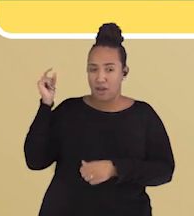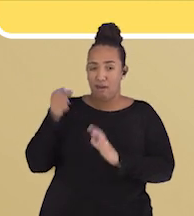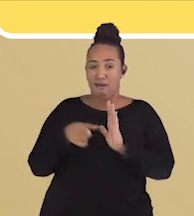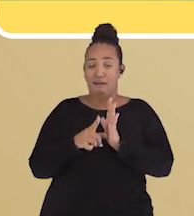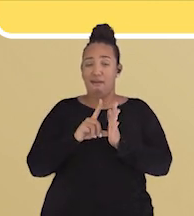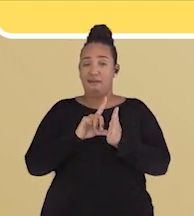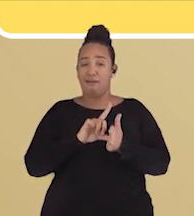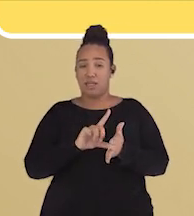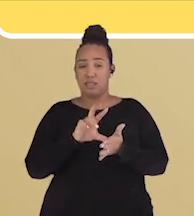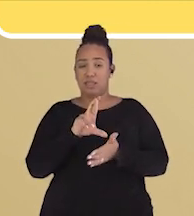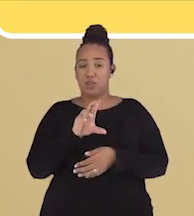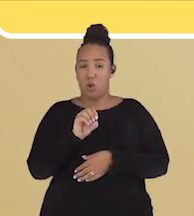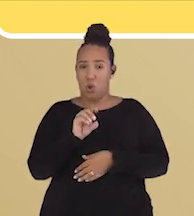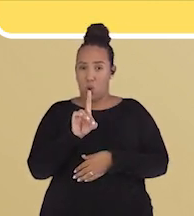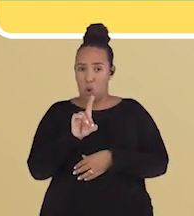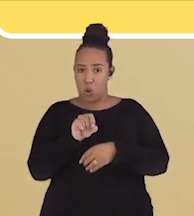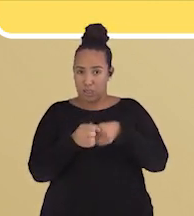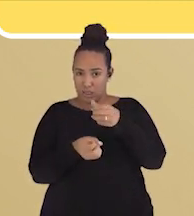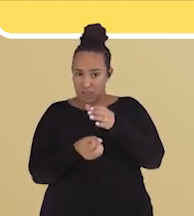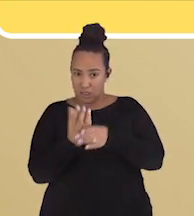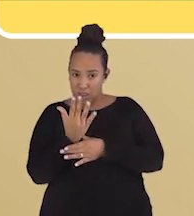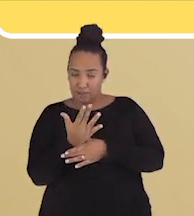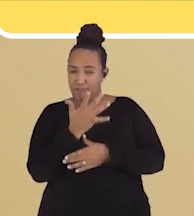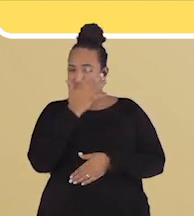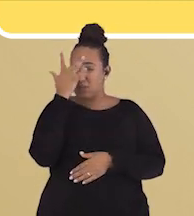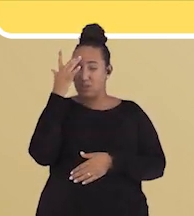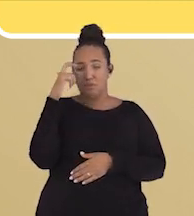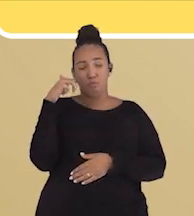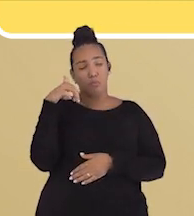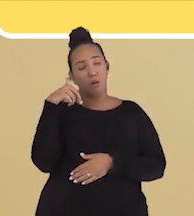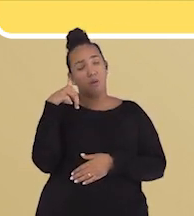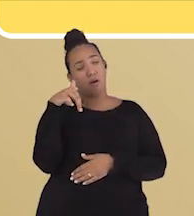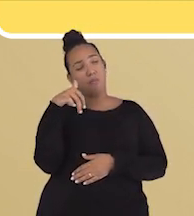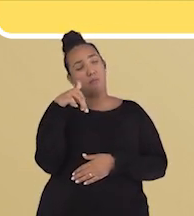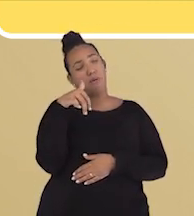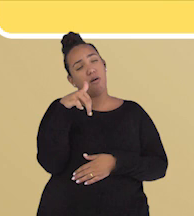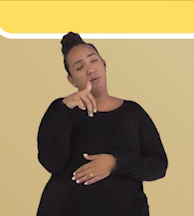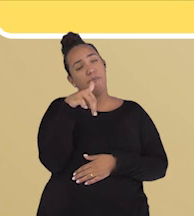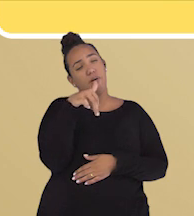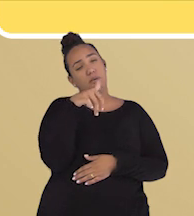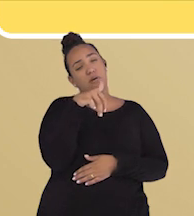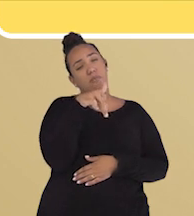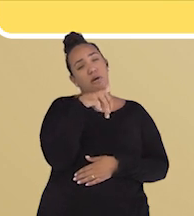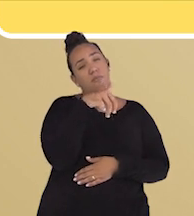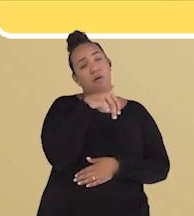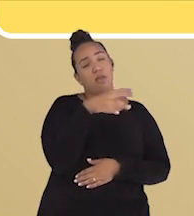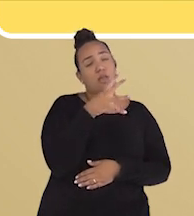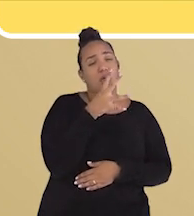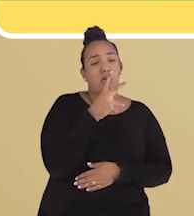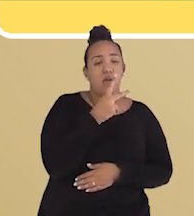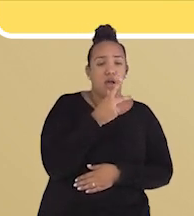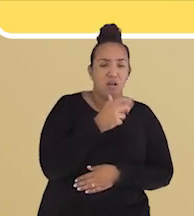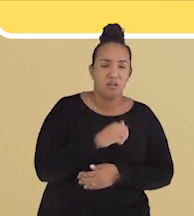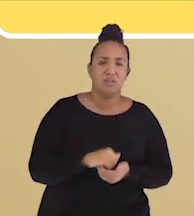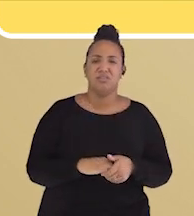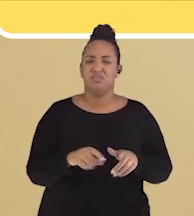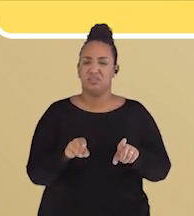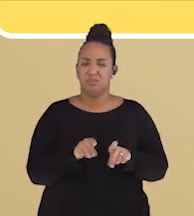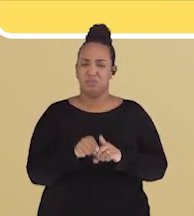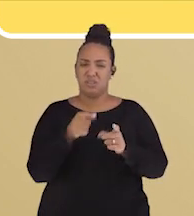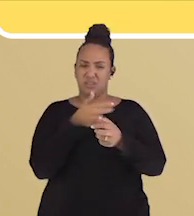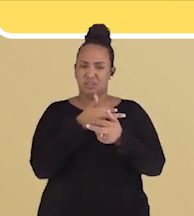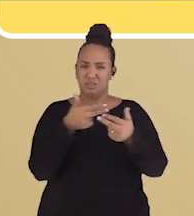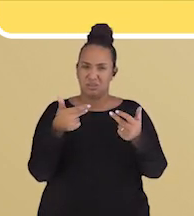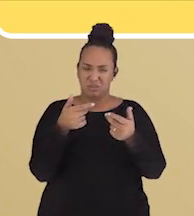roda, os homens das cavernas caminhavam muito para ir aonde eles queriam ir. E eles carregavam suas coisas nas